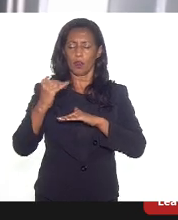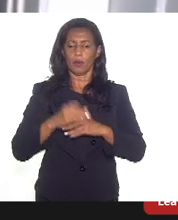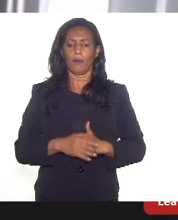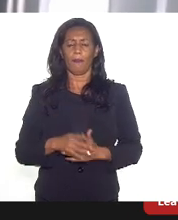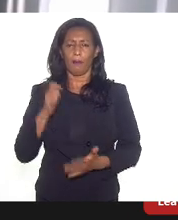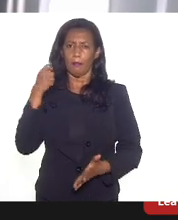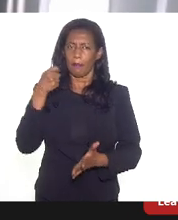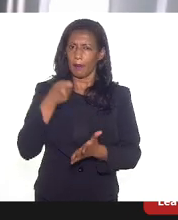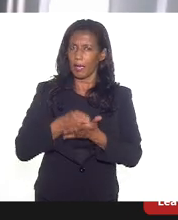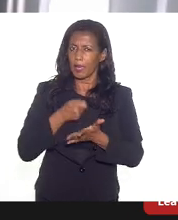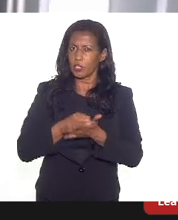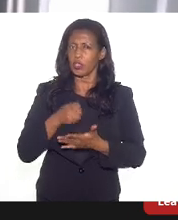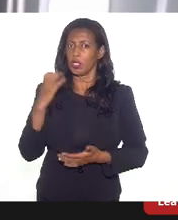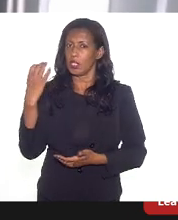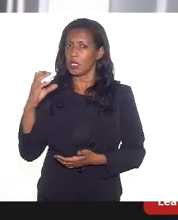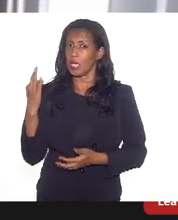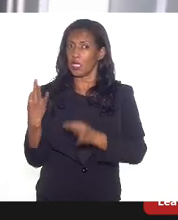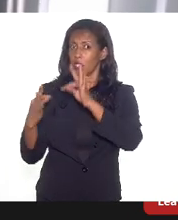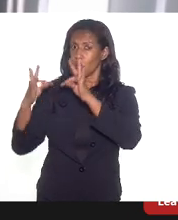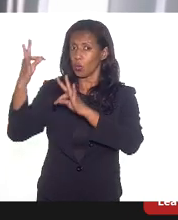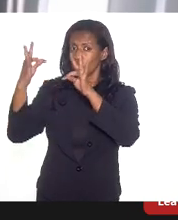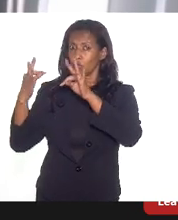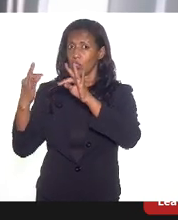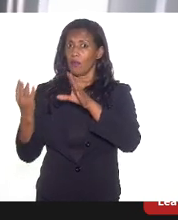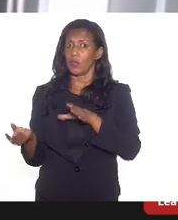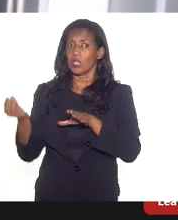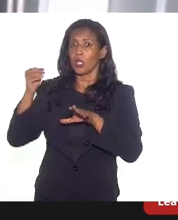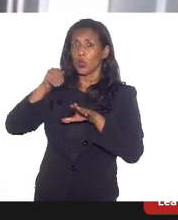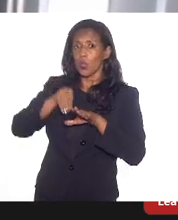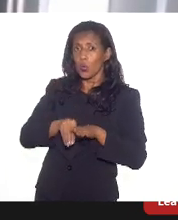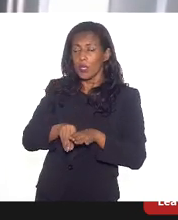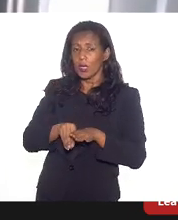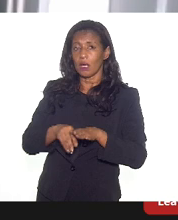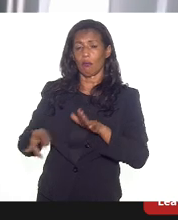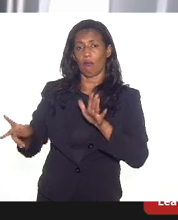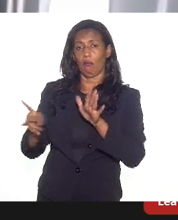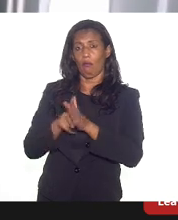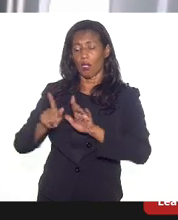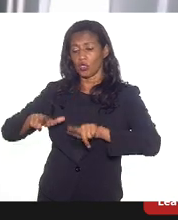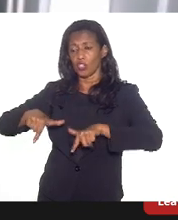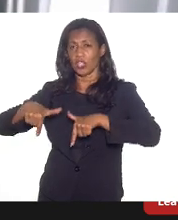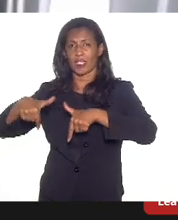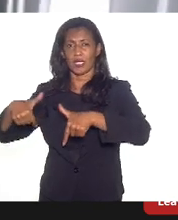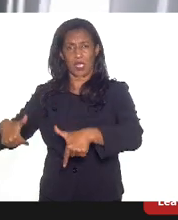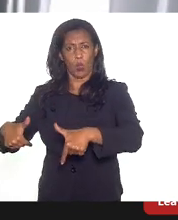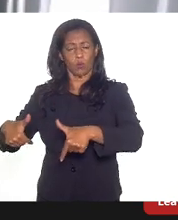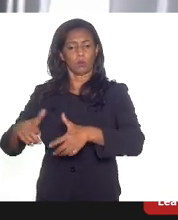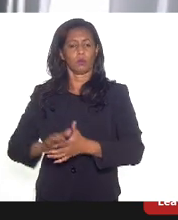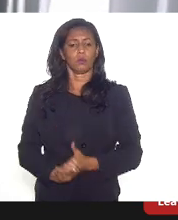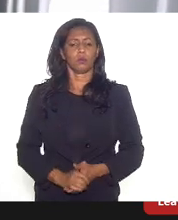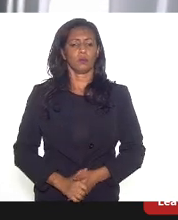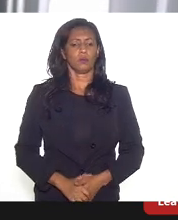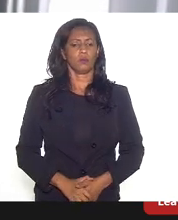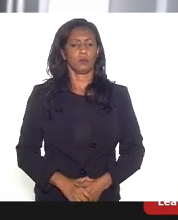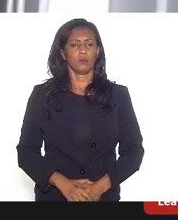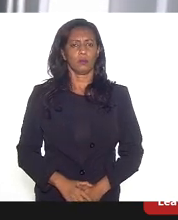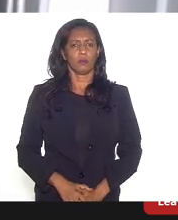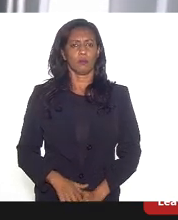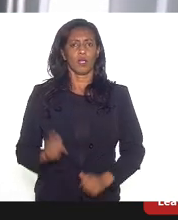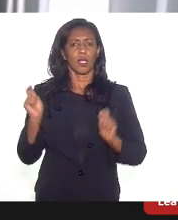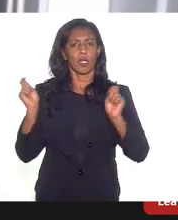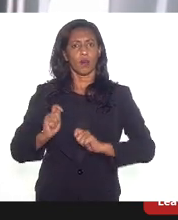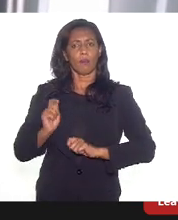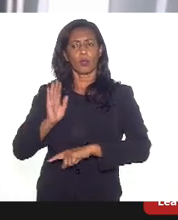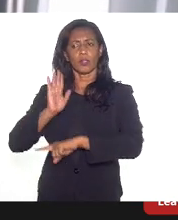Osório, que a área de ciência e tecnologia fosse incluída como destinatária de ações estruturantes que possam ser financiadas